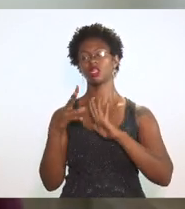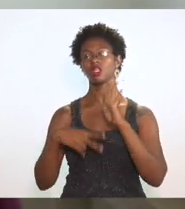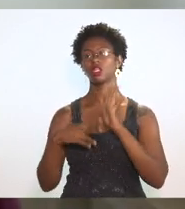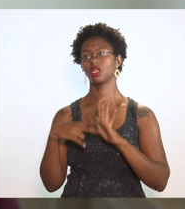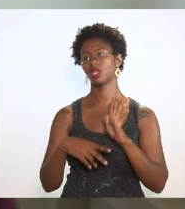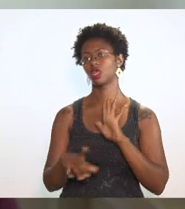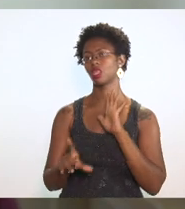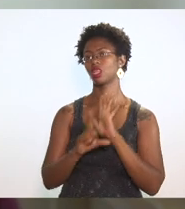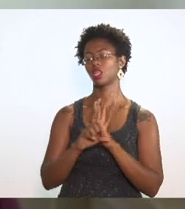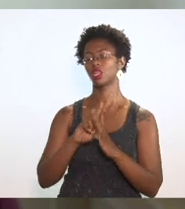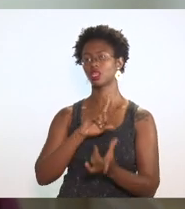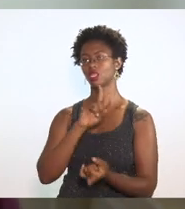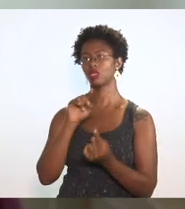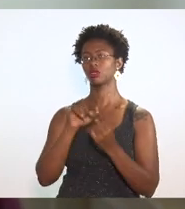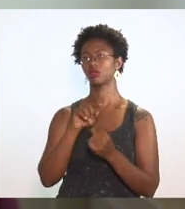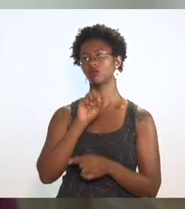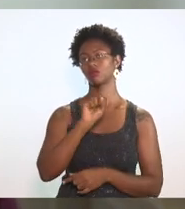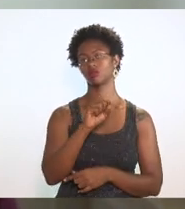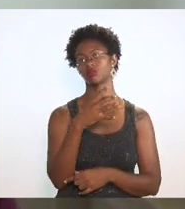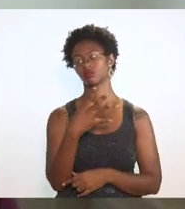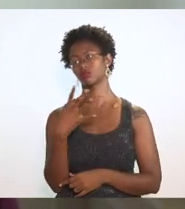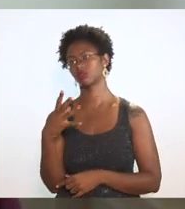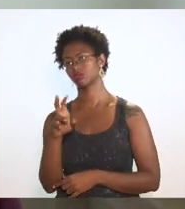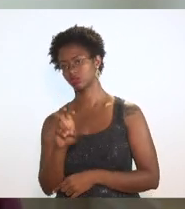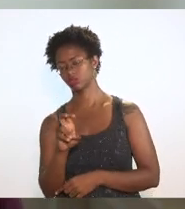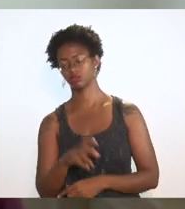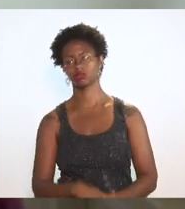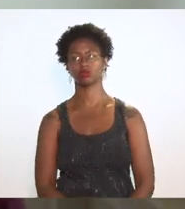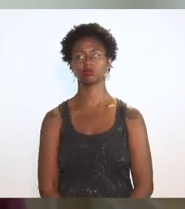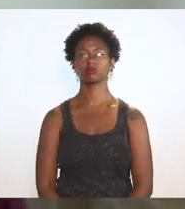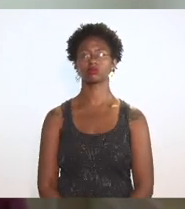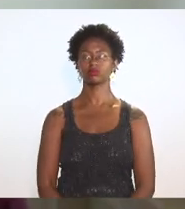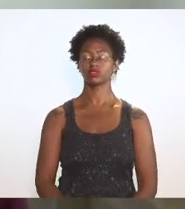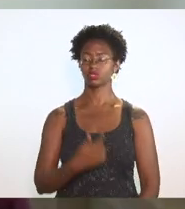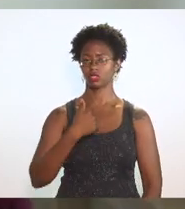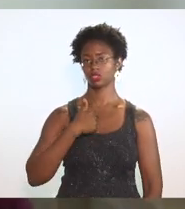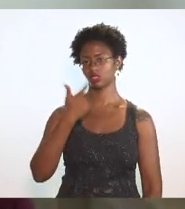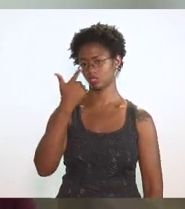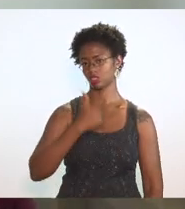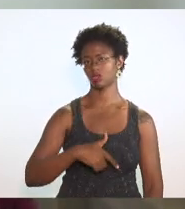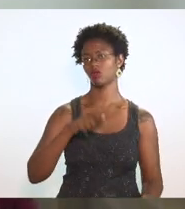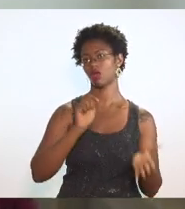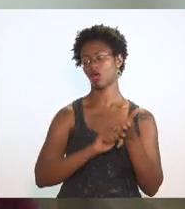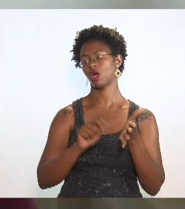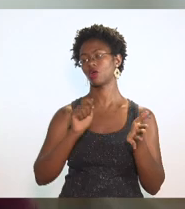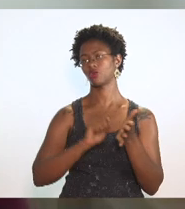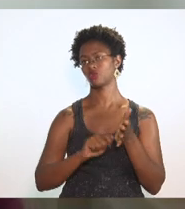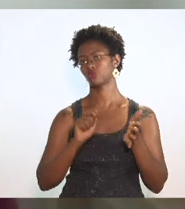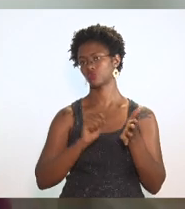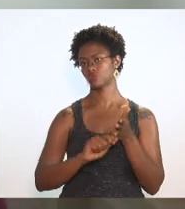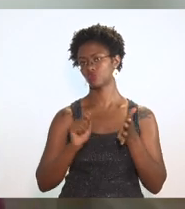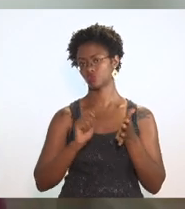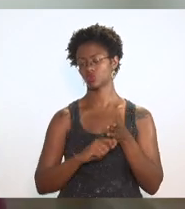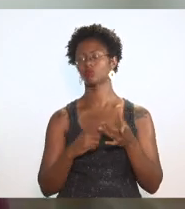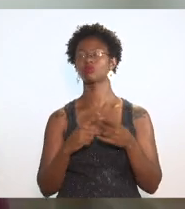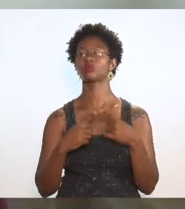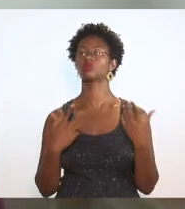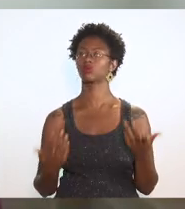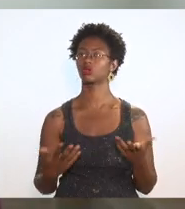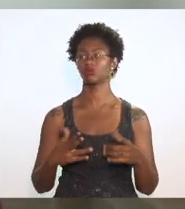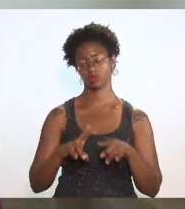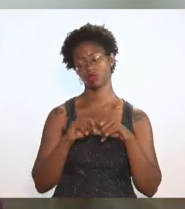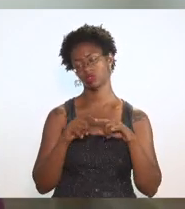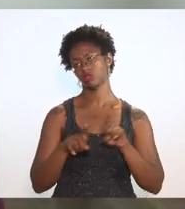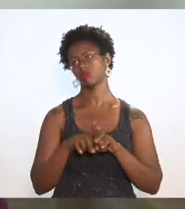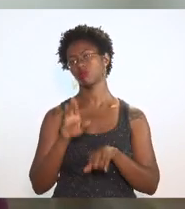metas a 8.445 que eu fui o autor né porque e também